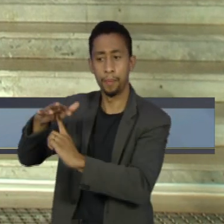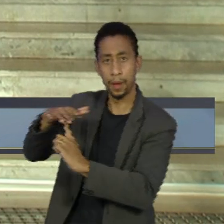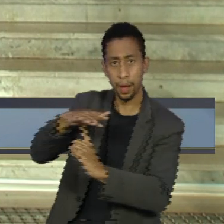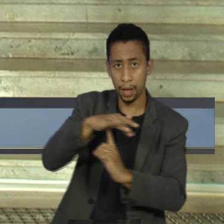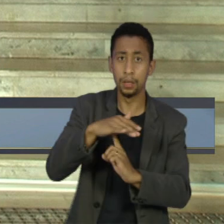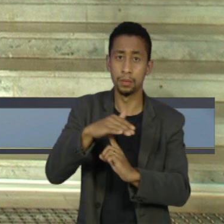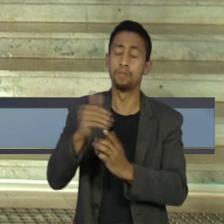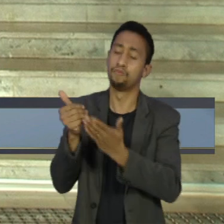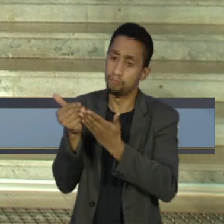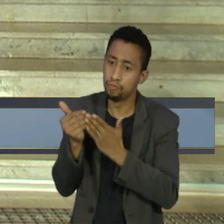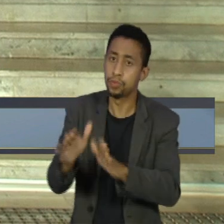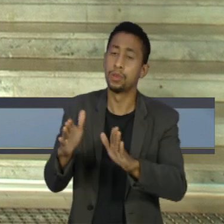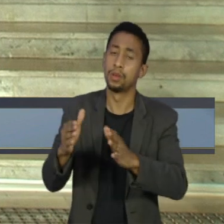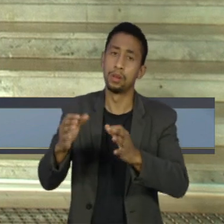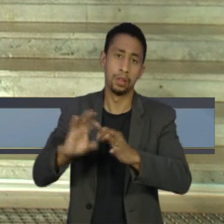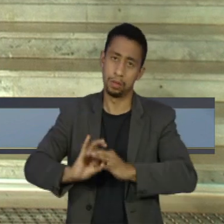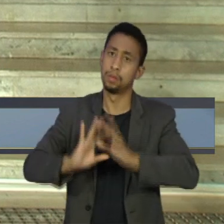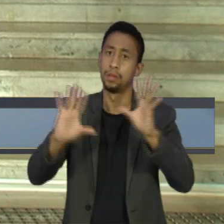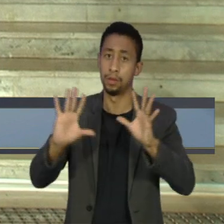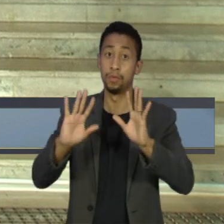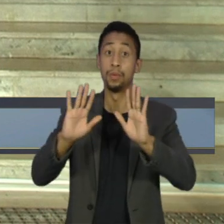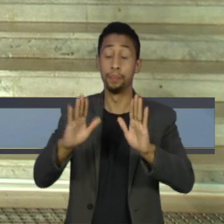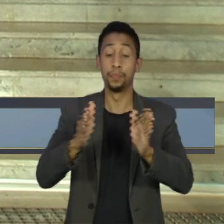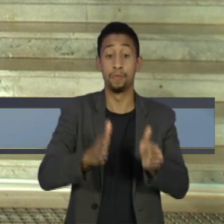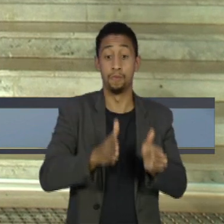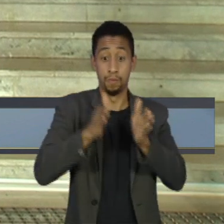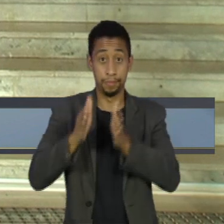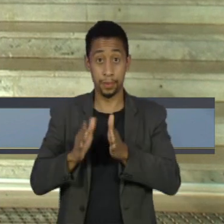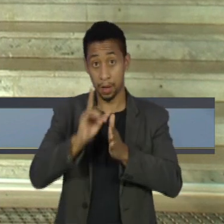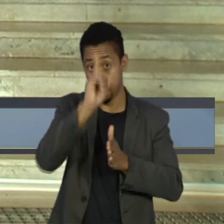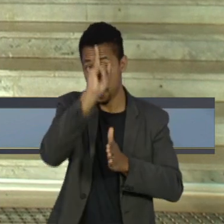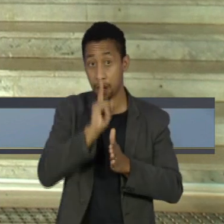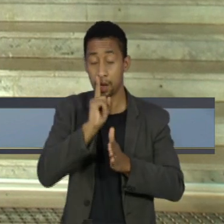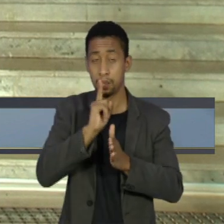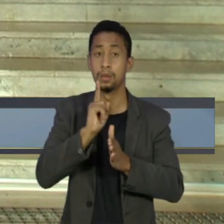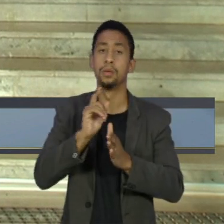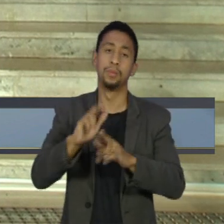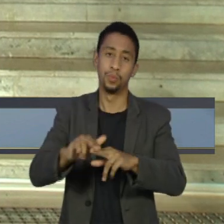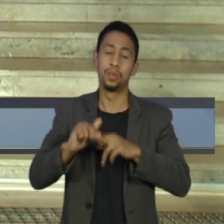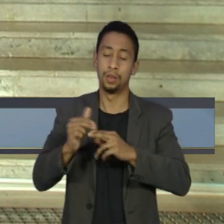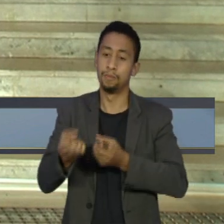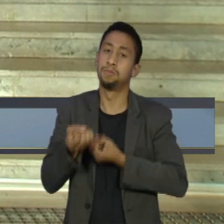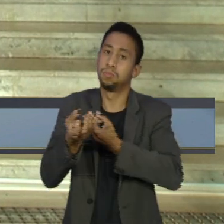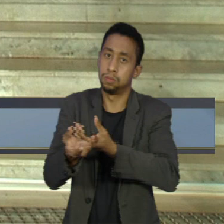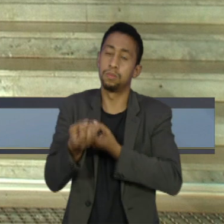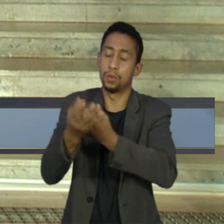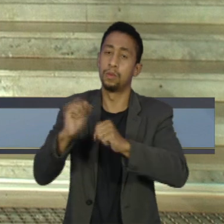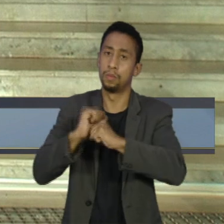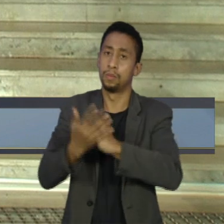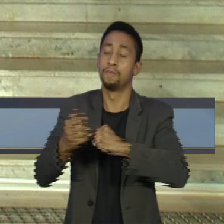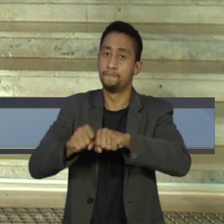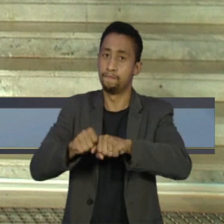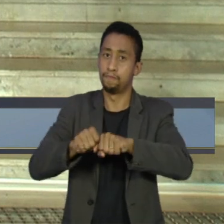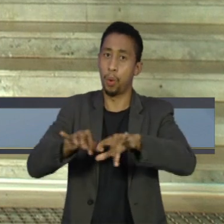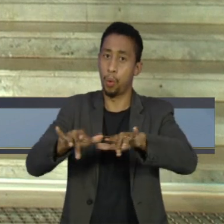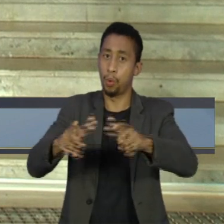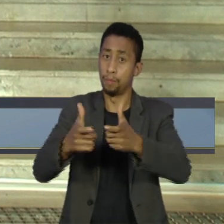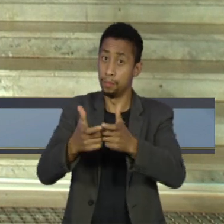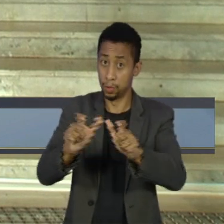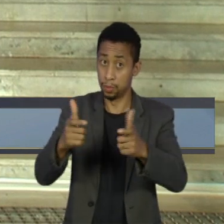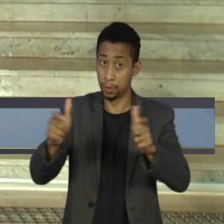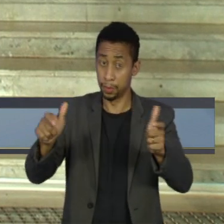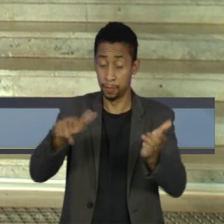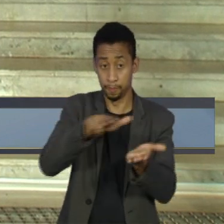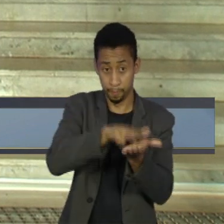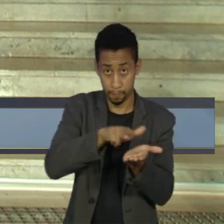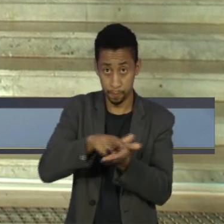têm permissão para funcionar. O recuo para a fase amarela foi feito com base na piora de indicadores da Covid-19 no estado,